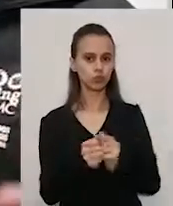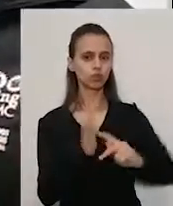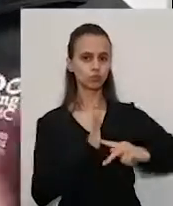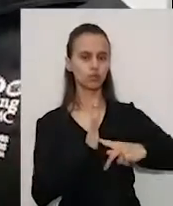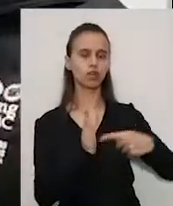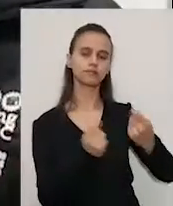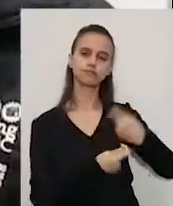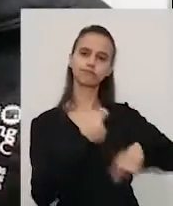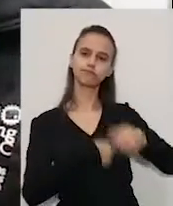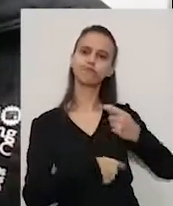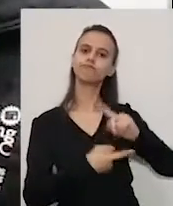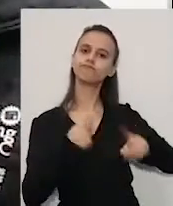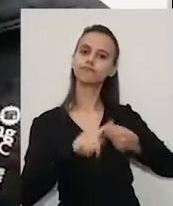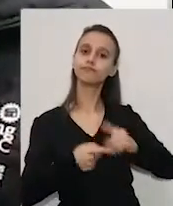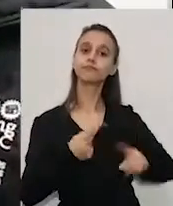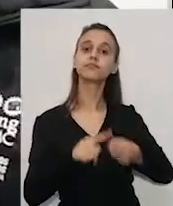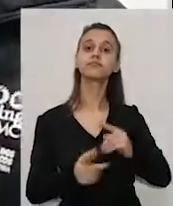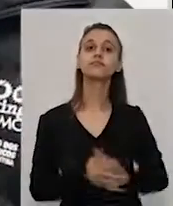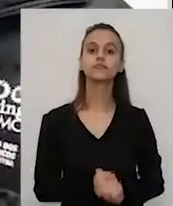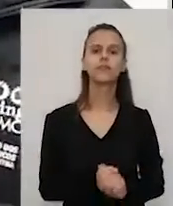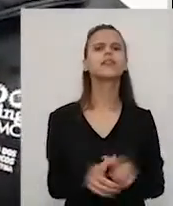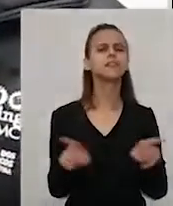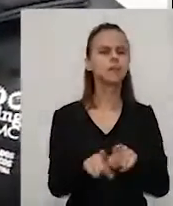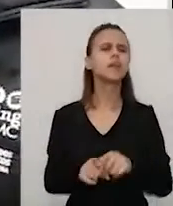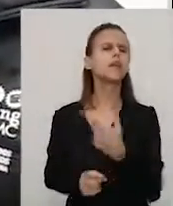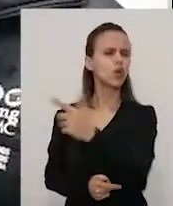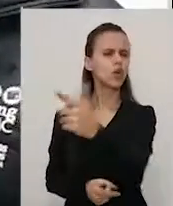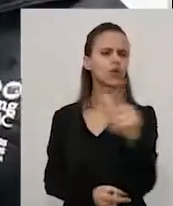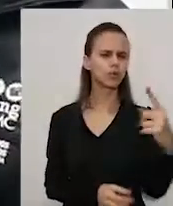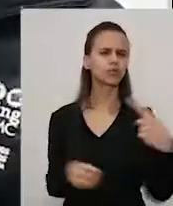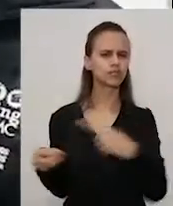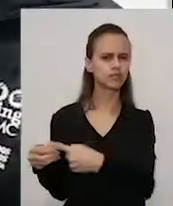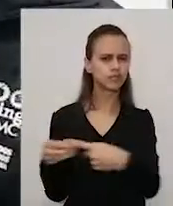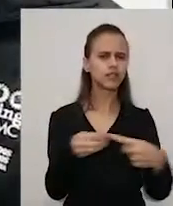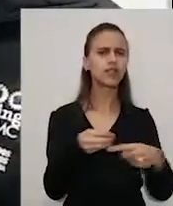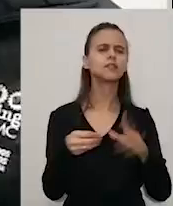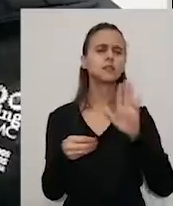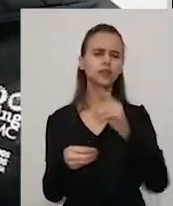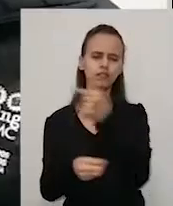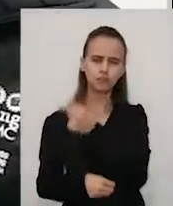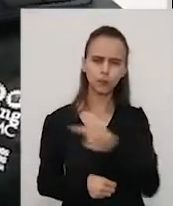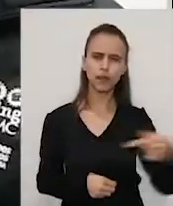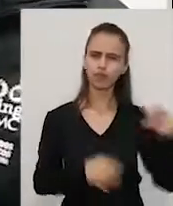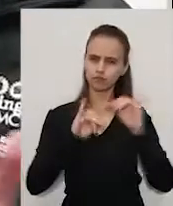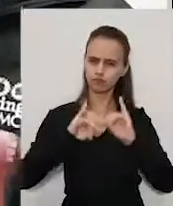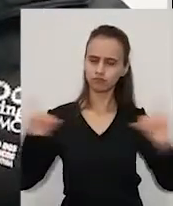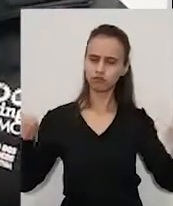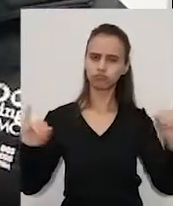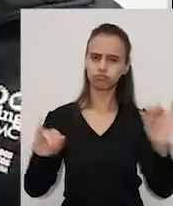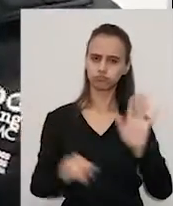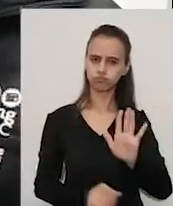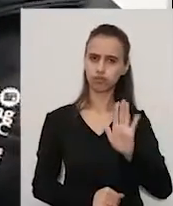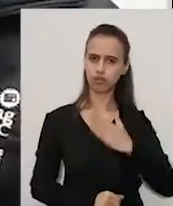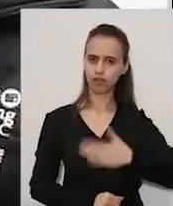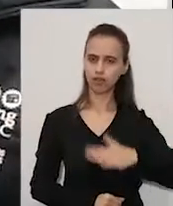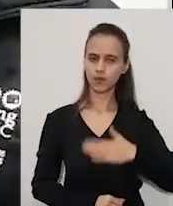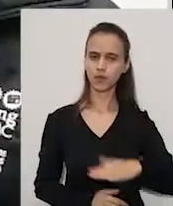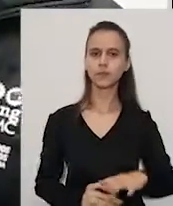as outras regiões que, no decorrer da semana, nós vamos informando